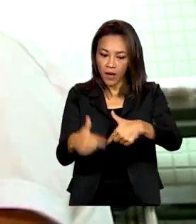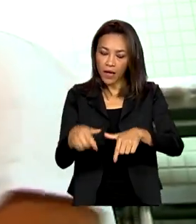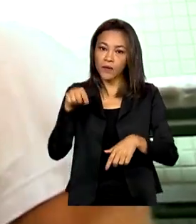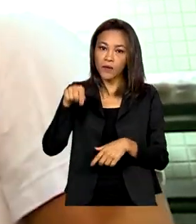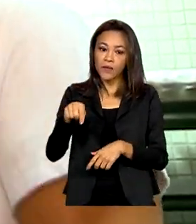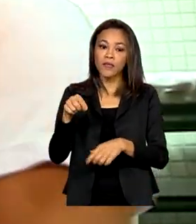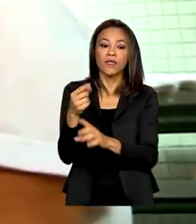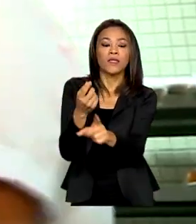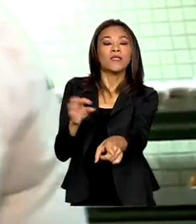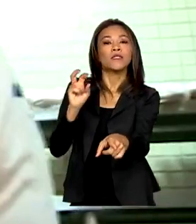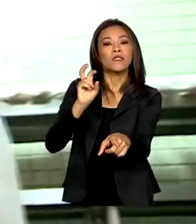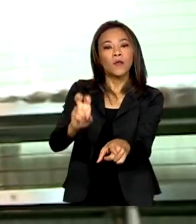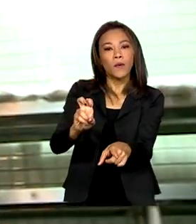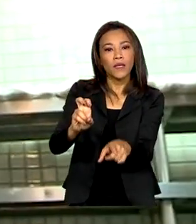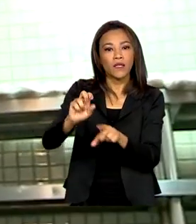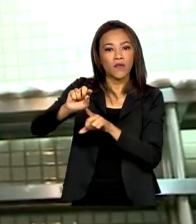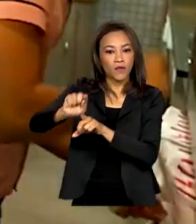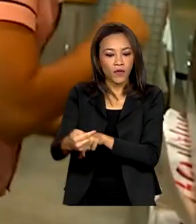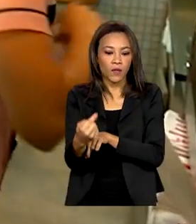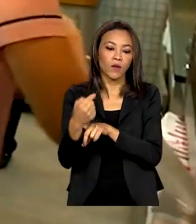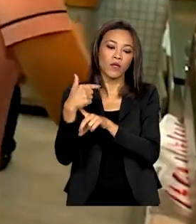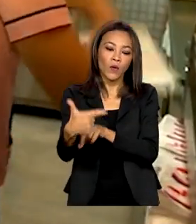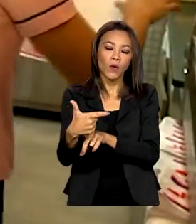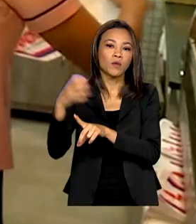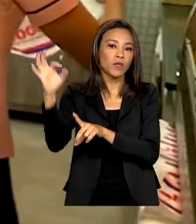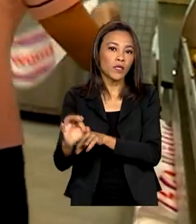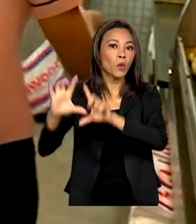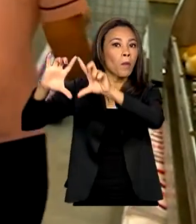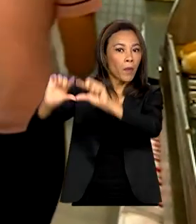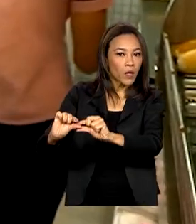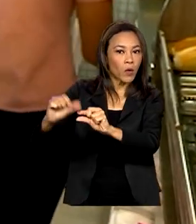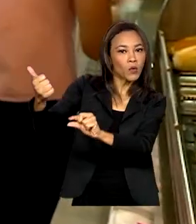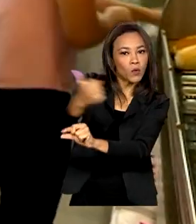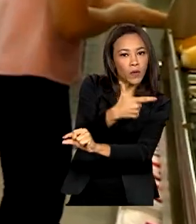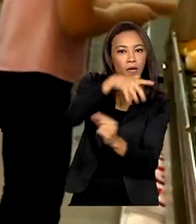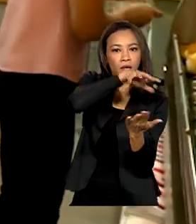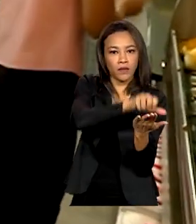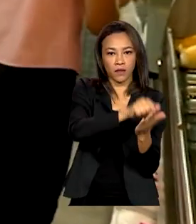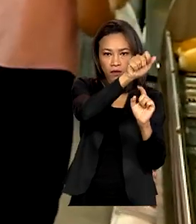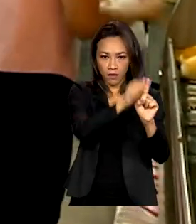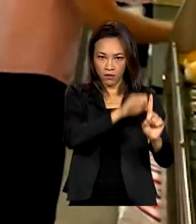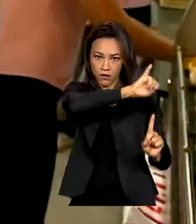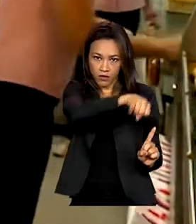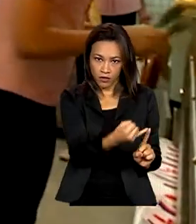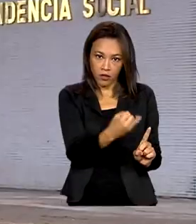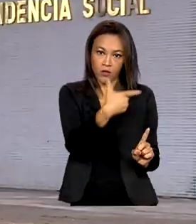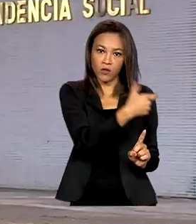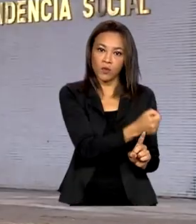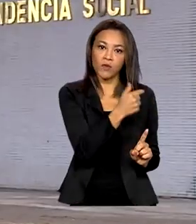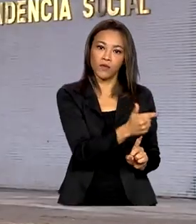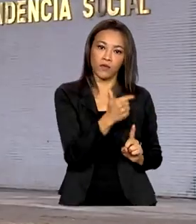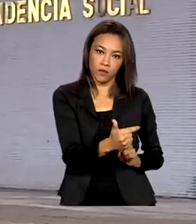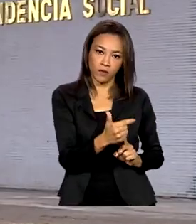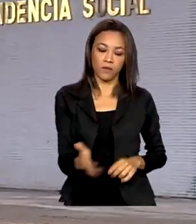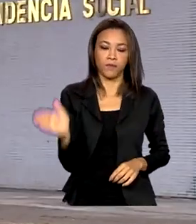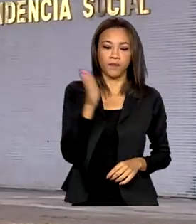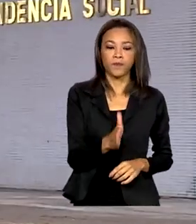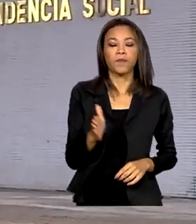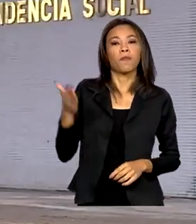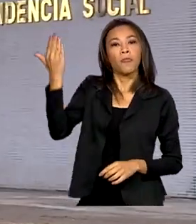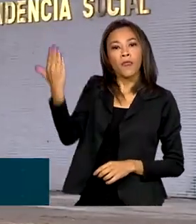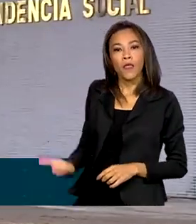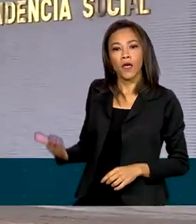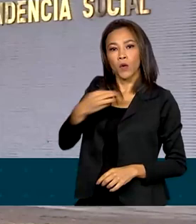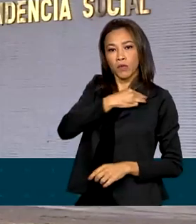50,2% menor que o registrado em janeiro de 2022. De acordo com o ministro do